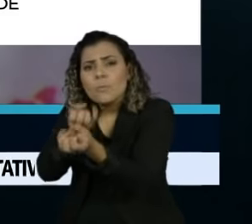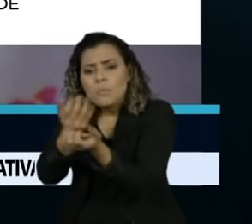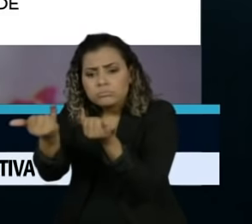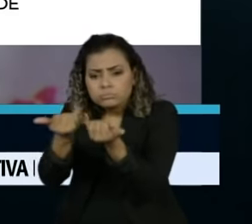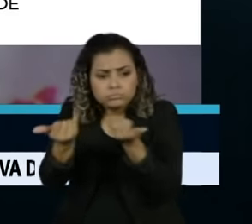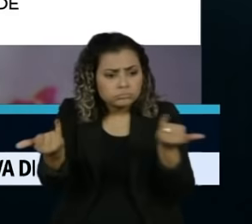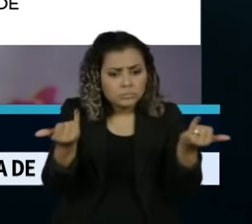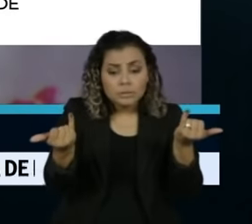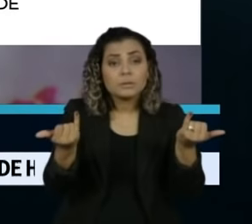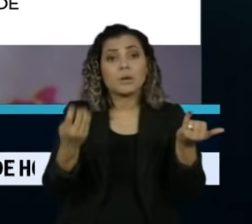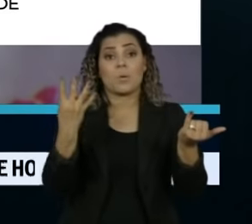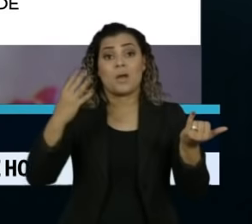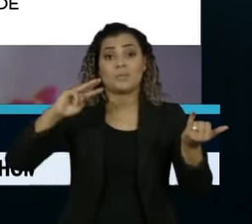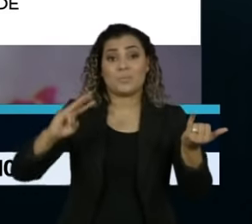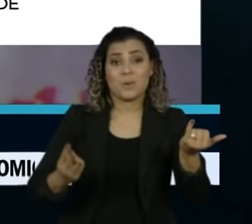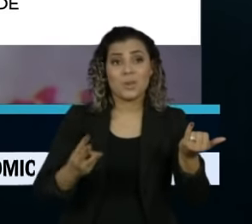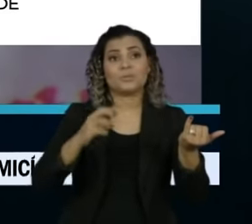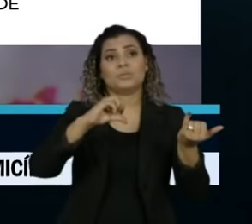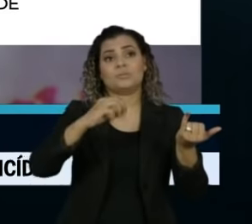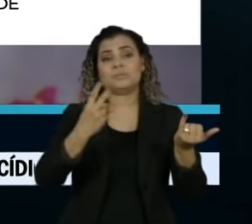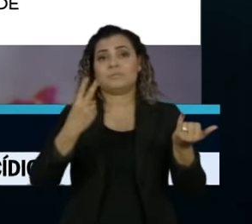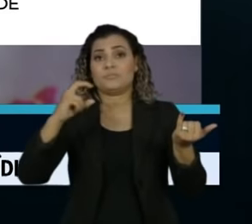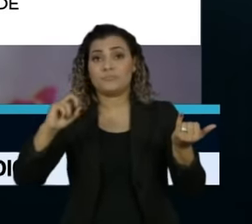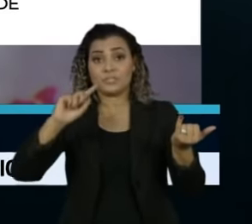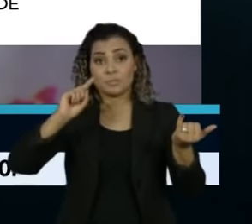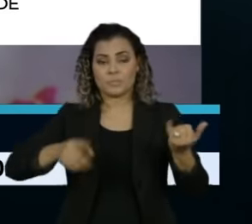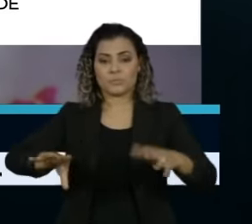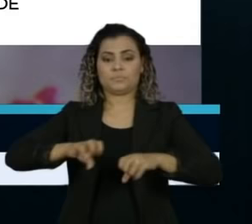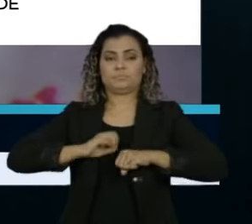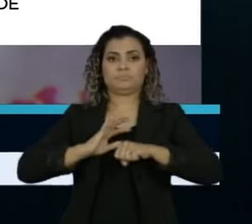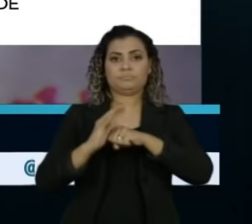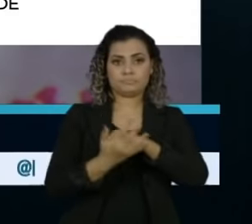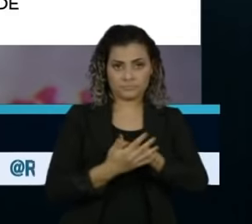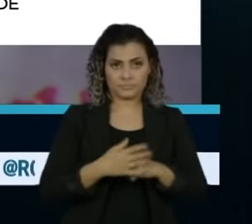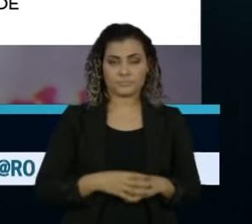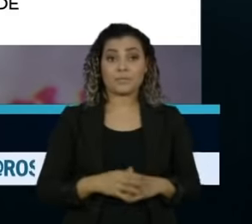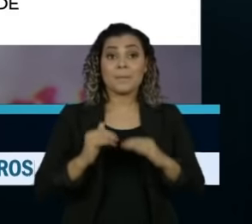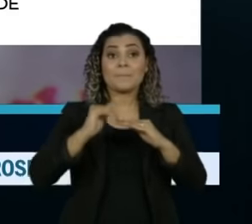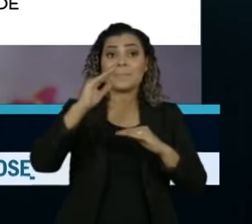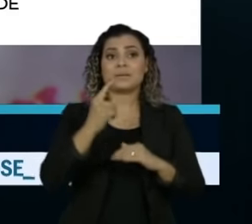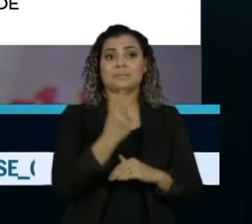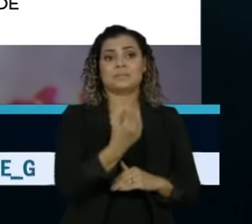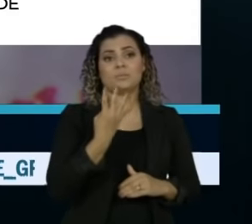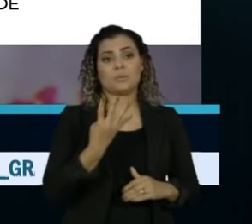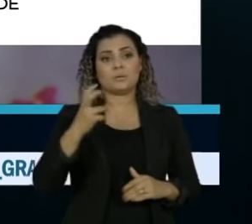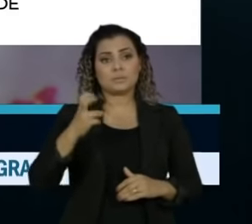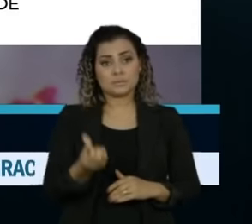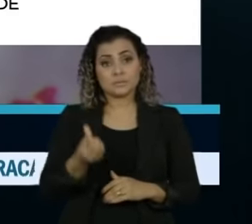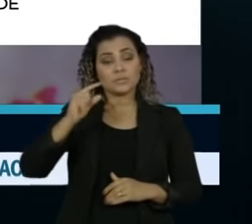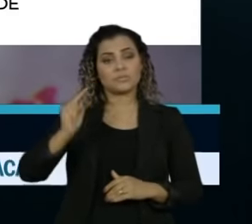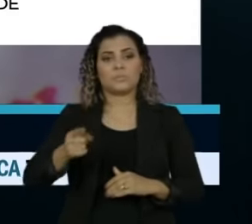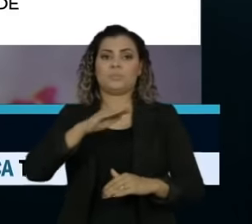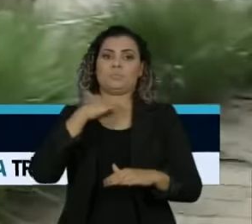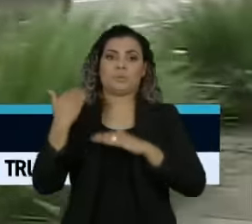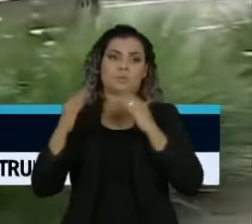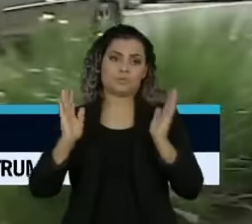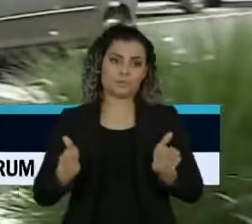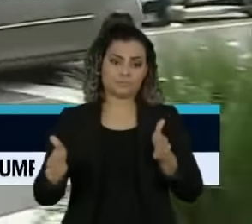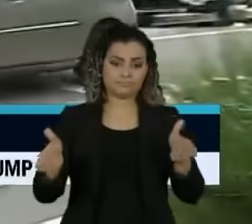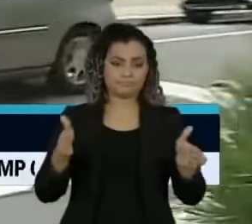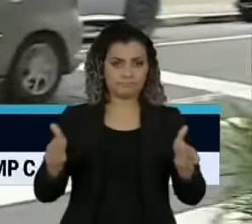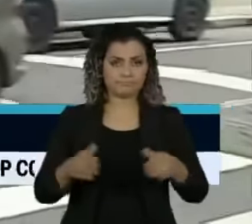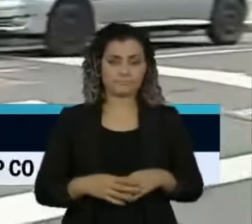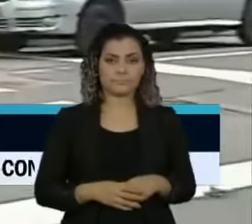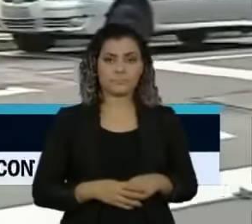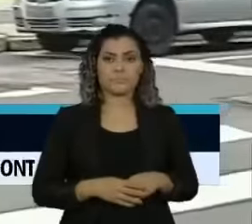pelo menos 4 milhões 920 mil casos da doença, com mais de 146 mil óbitos. As